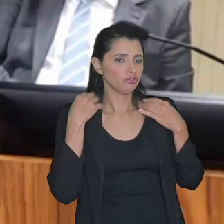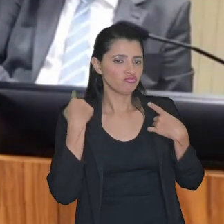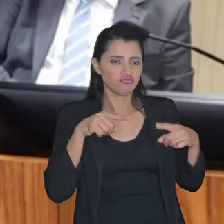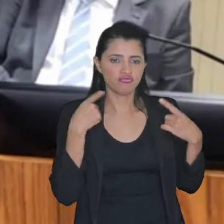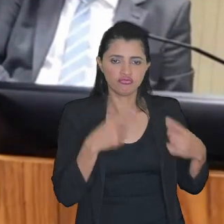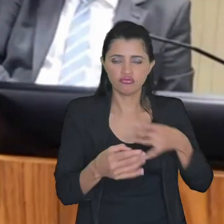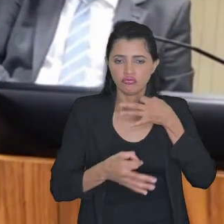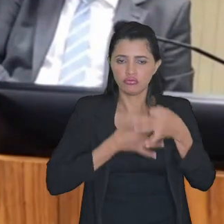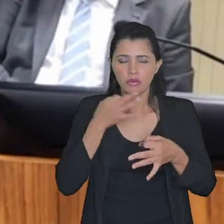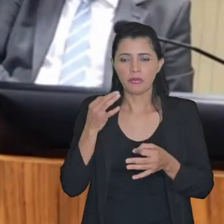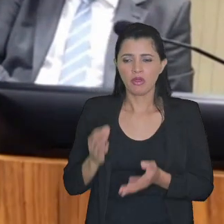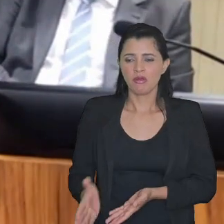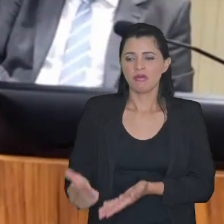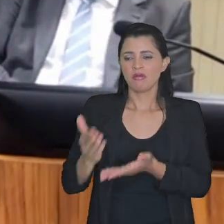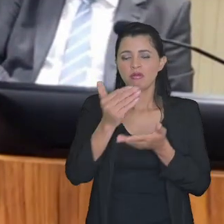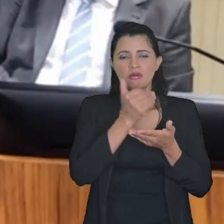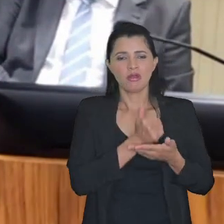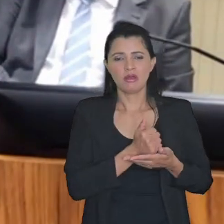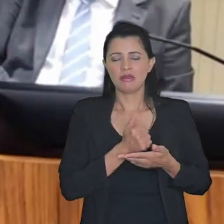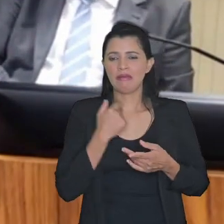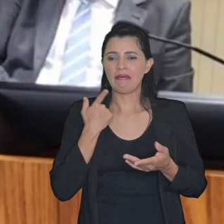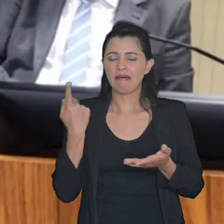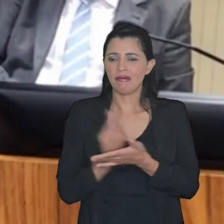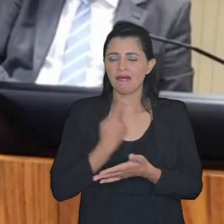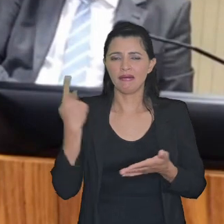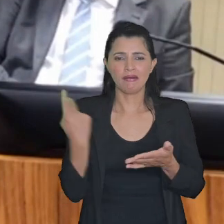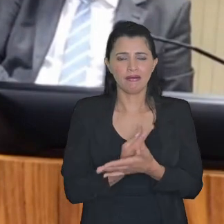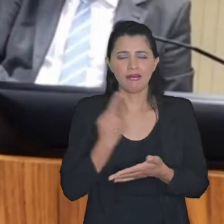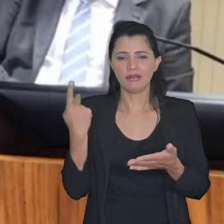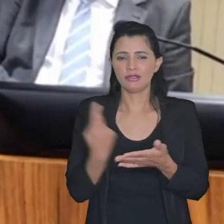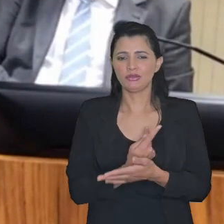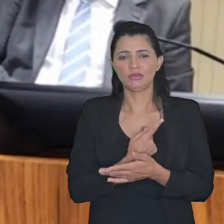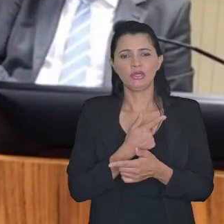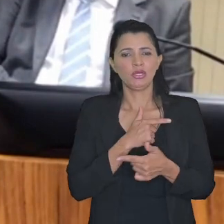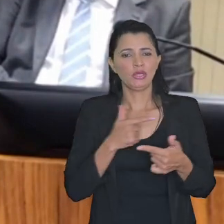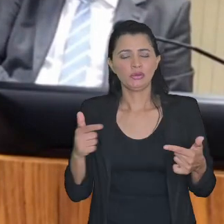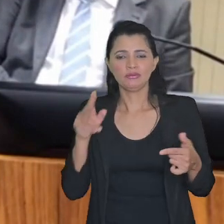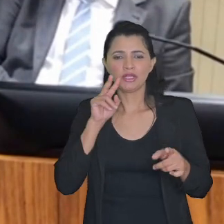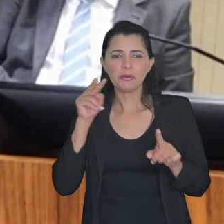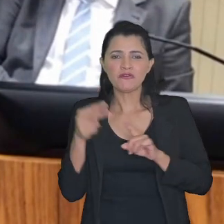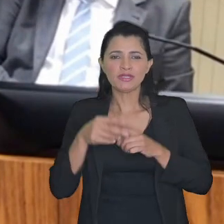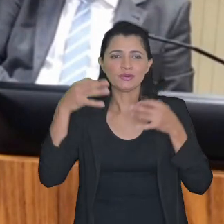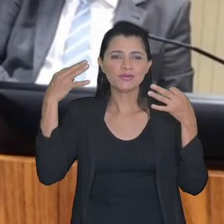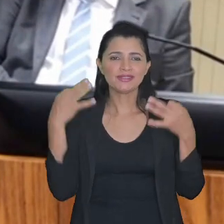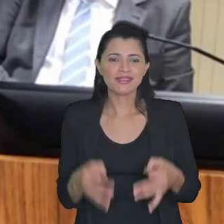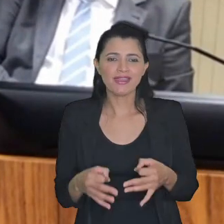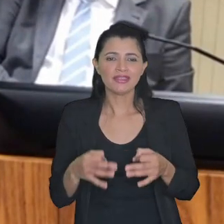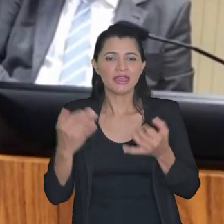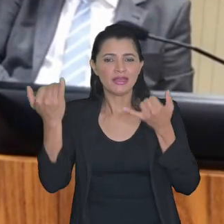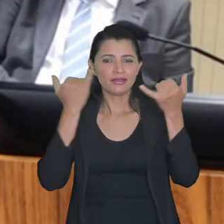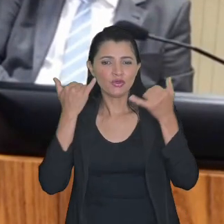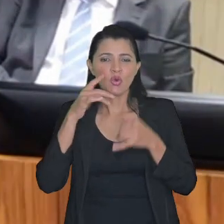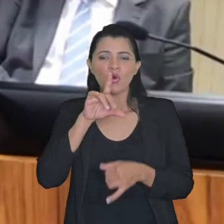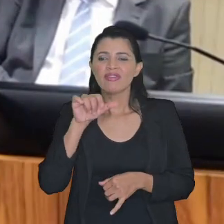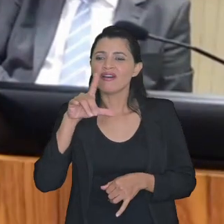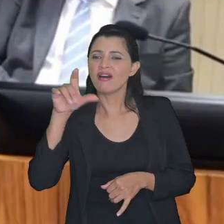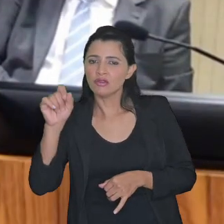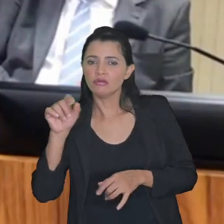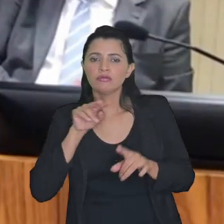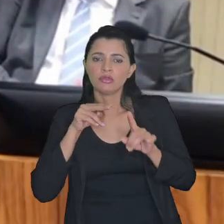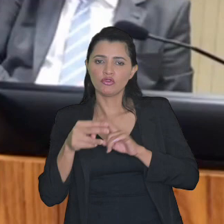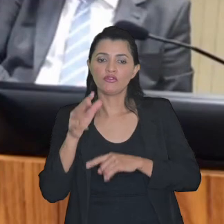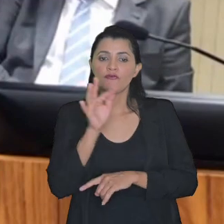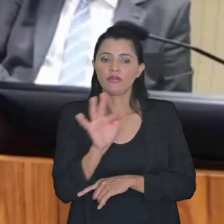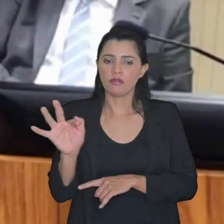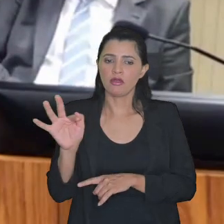porque o levantamento de dados é completamente equivocado não tem uma visão correta dos dados não pelo menos do ponto de